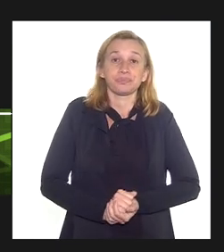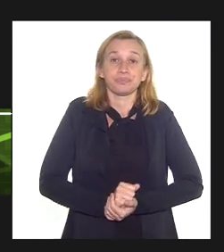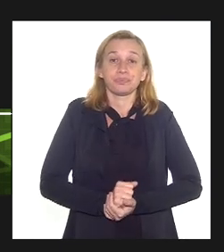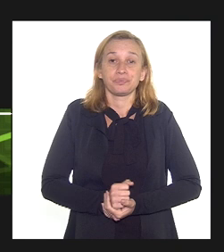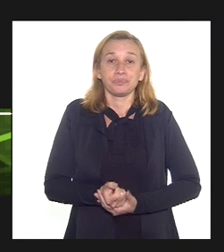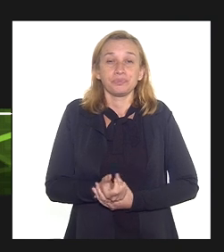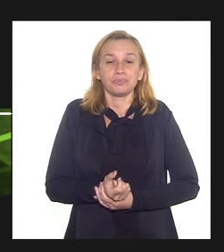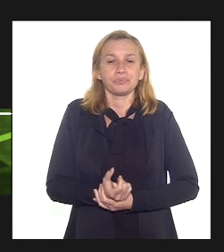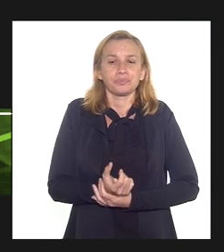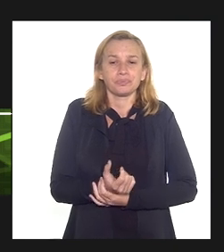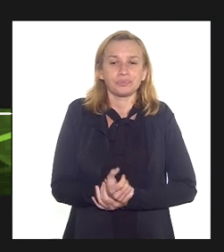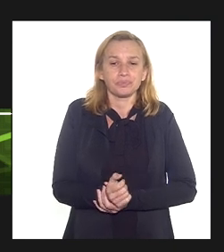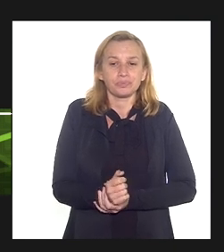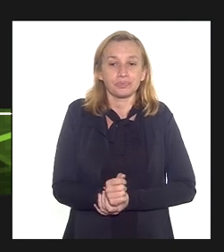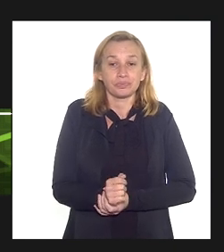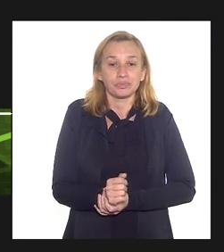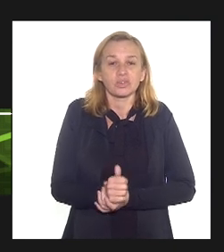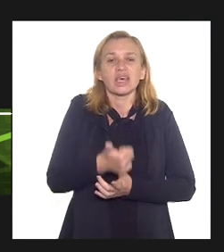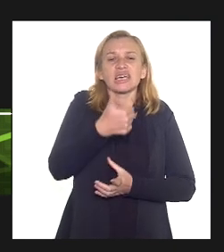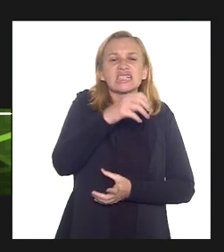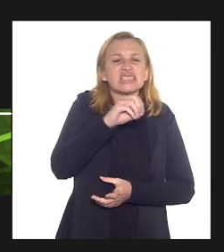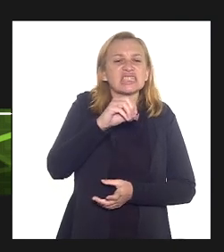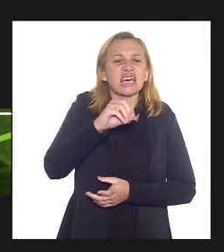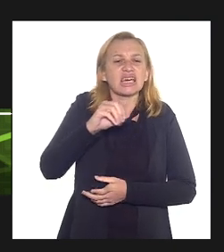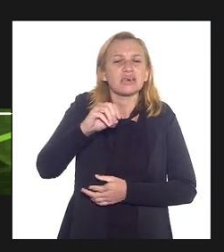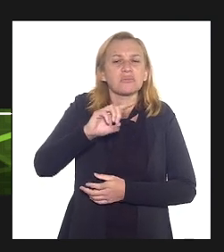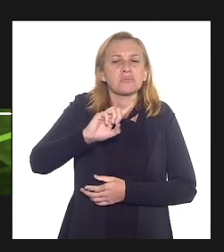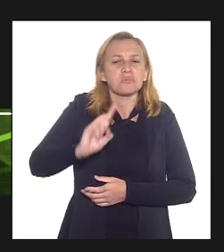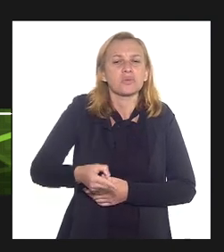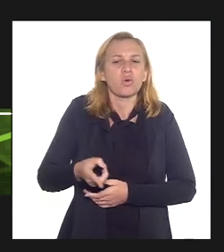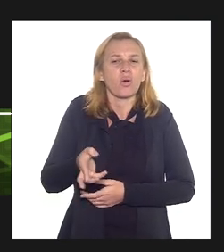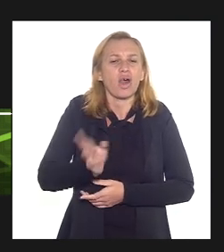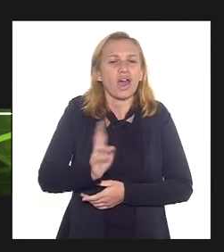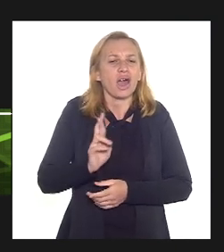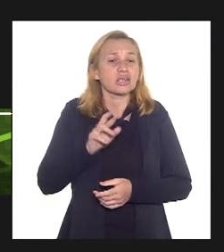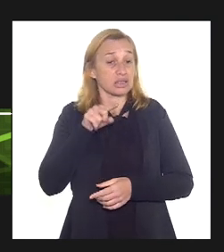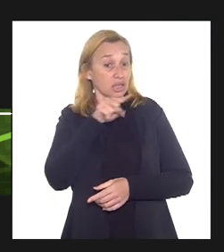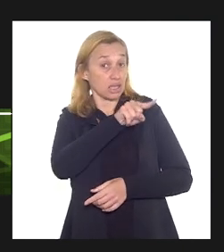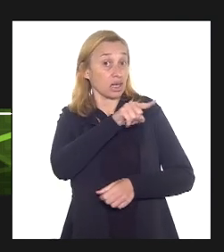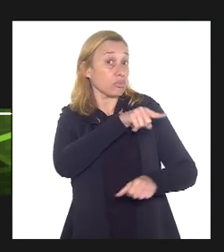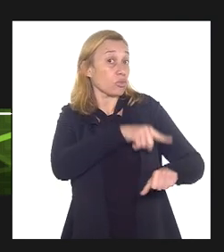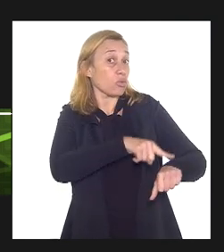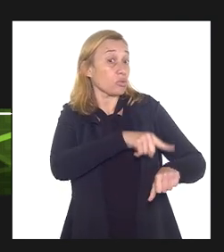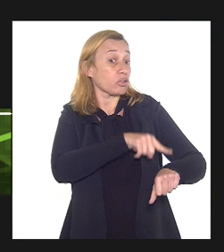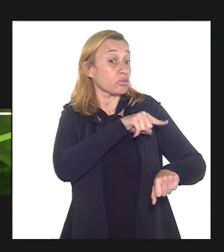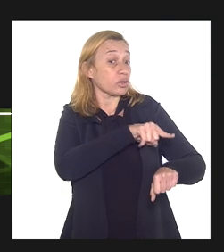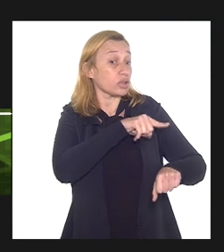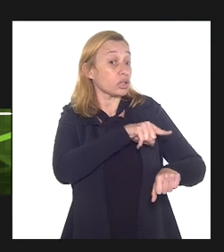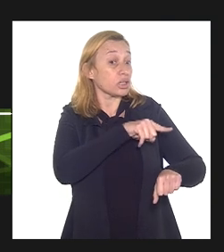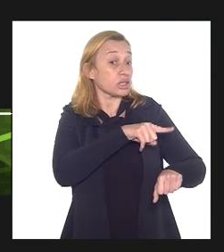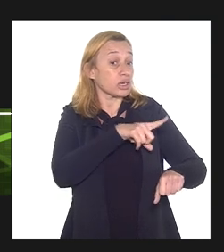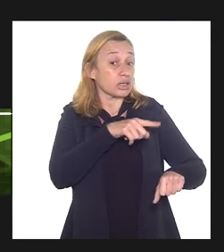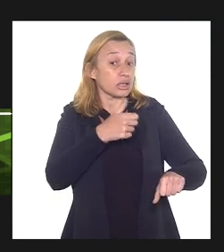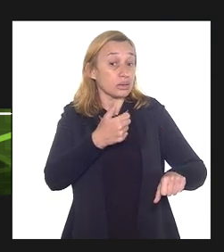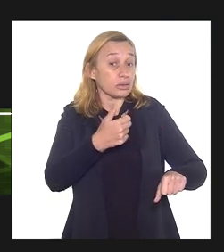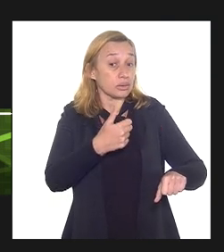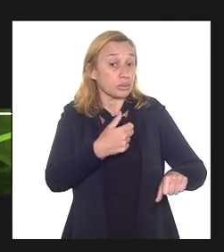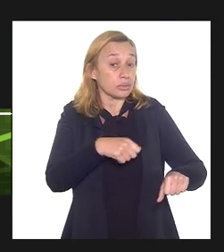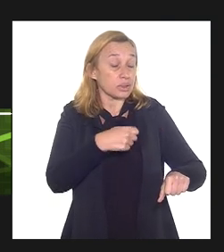esses 100 mil reais naquele momento teriam que ser